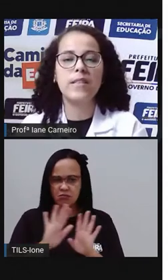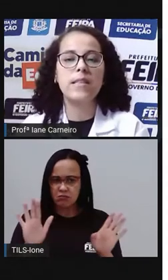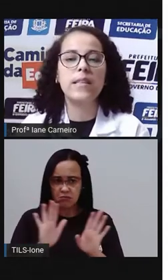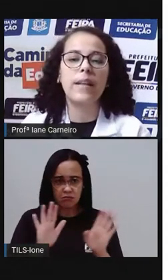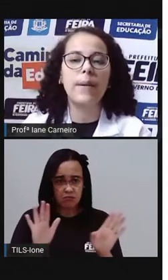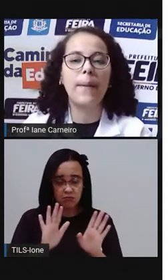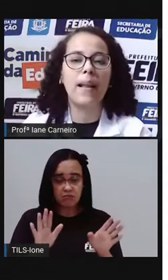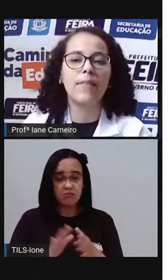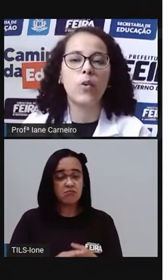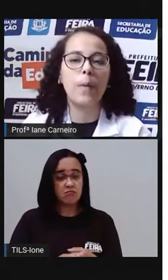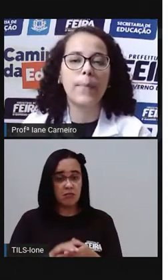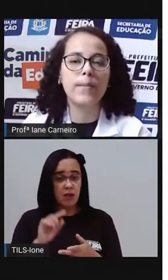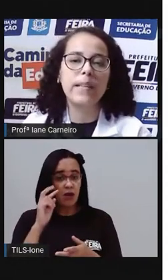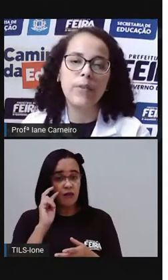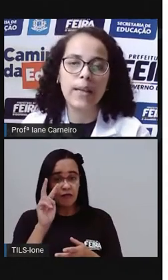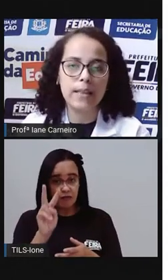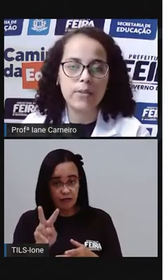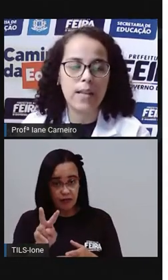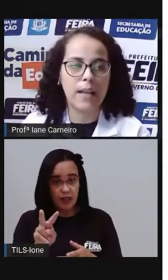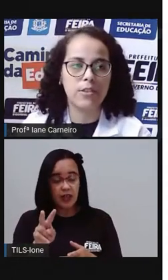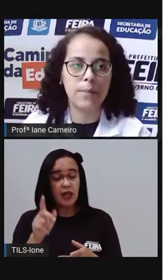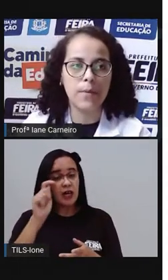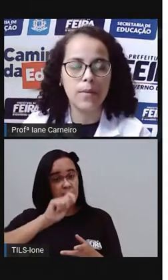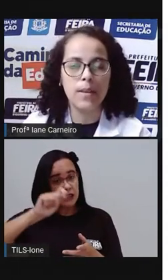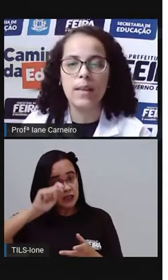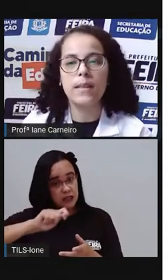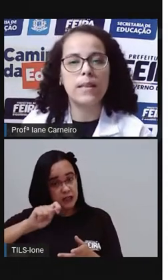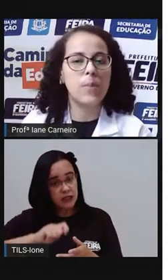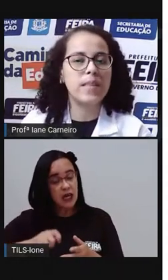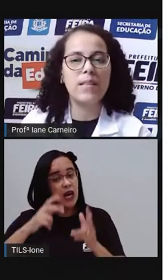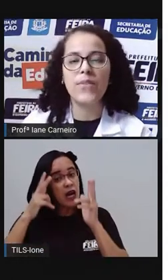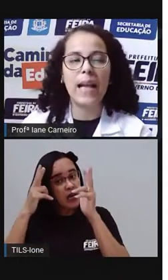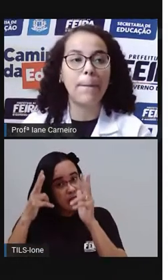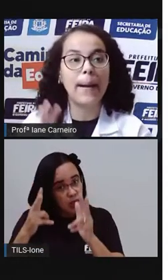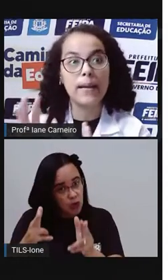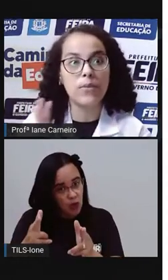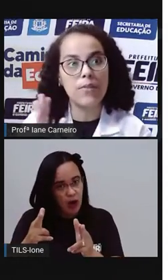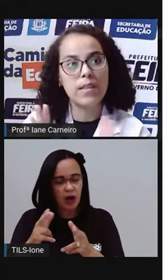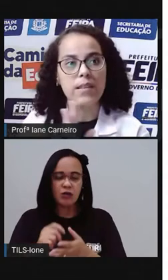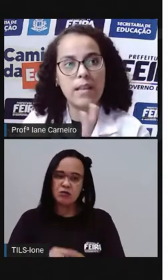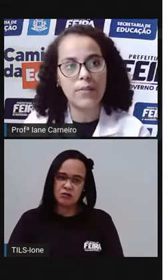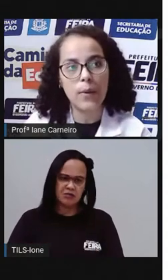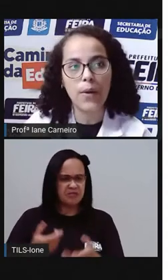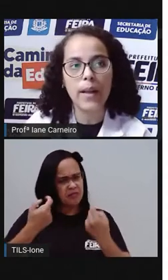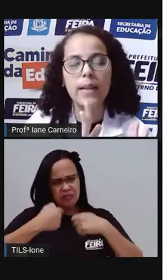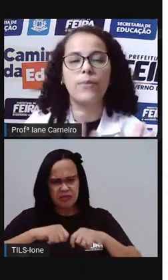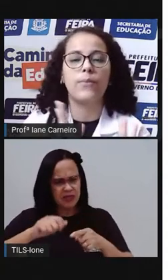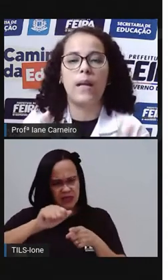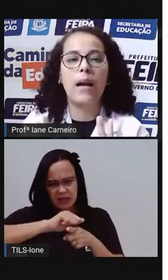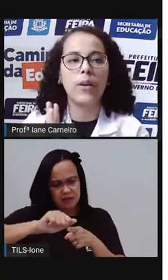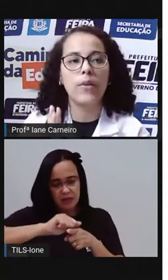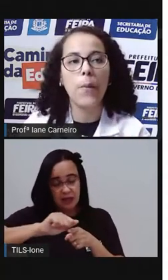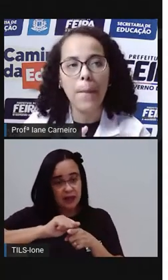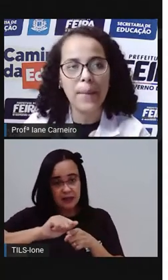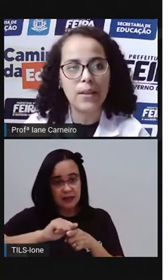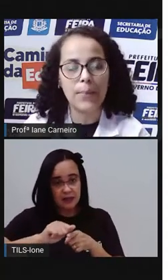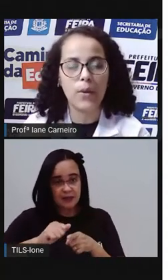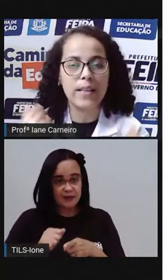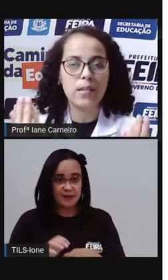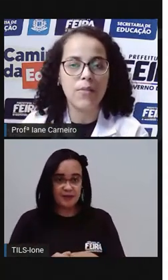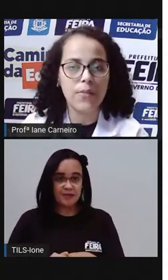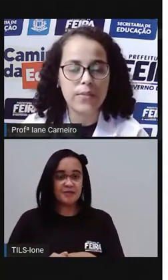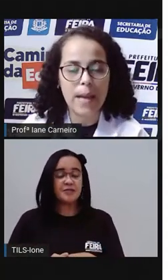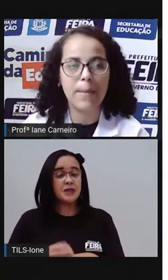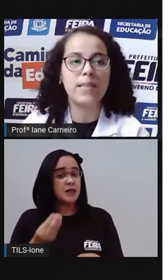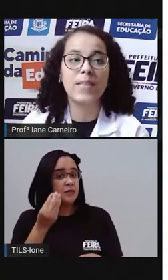lado você escreve a palavra como a Proleu escreveu aqui no slide, tá bom? Não precisa ficar apagando o que você escreveu agora, não. Agora não é o momento. A